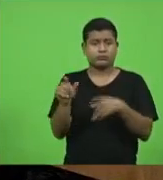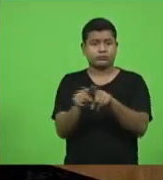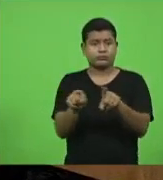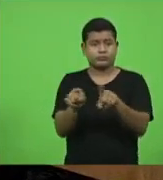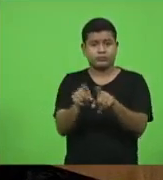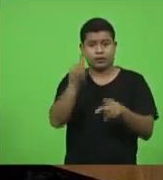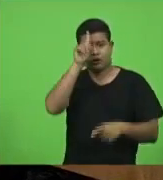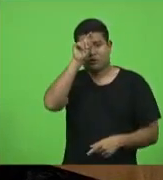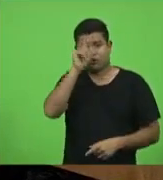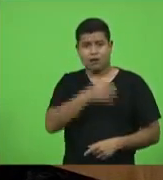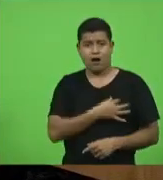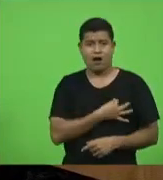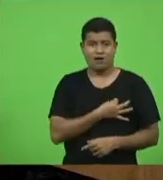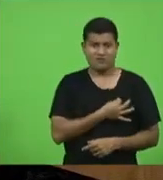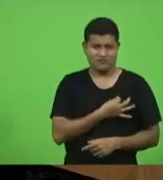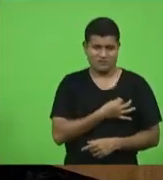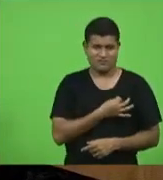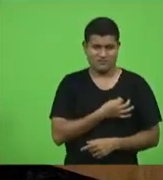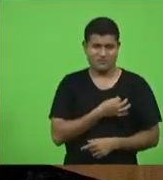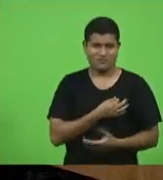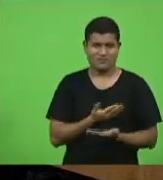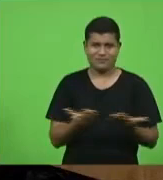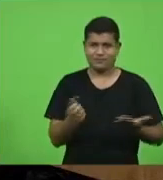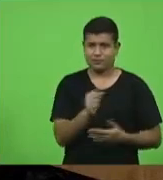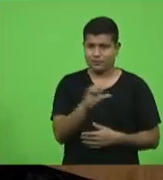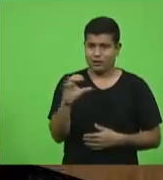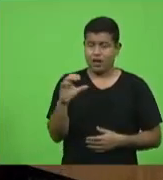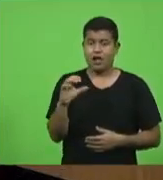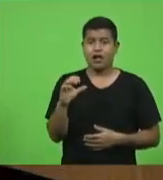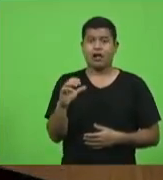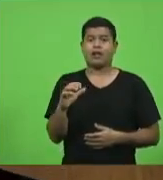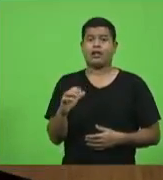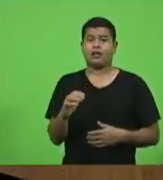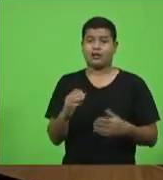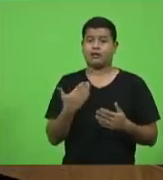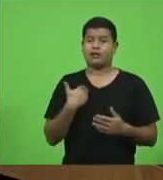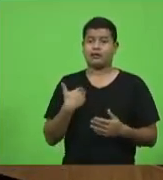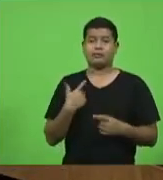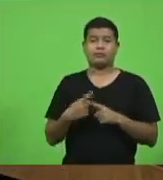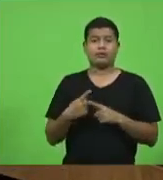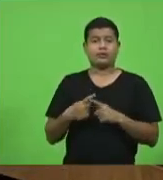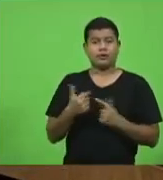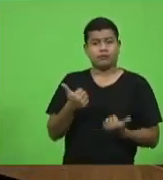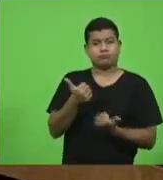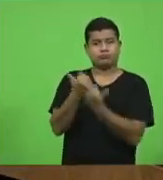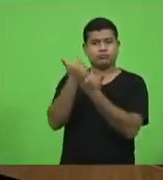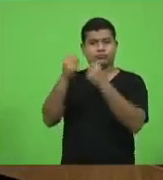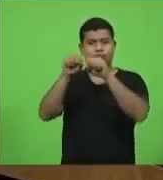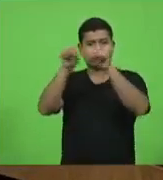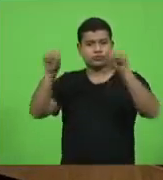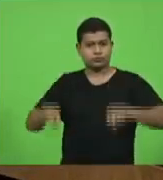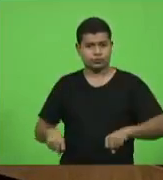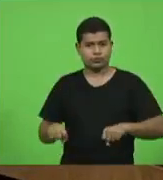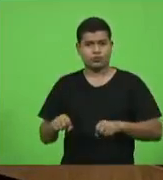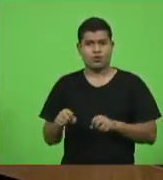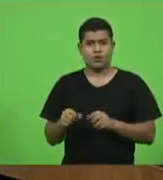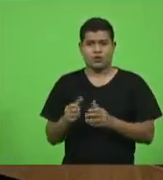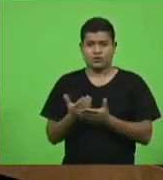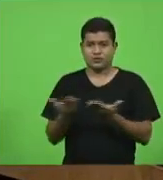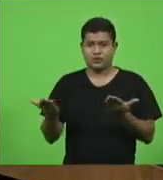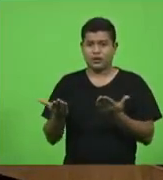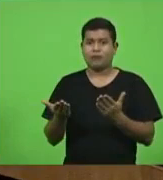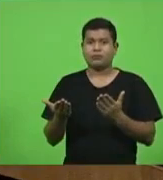filantrópicos de Santa Catarina que graças ao sistema SUS consegue dar uma atenção